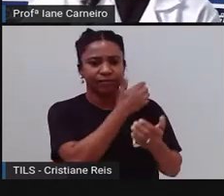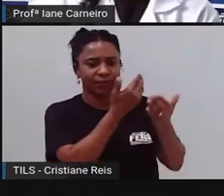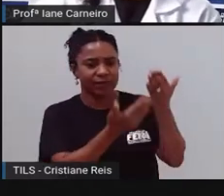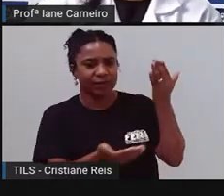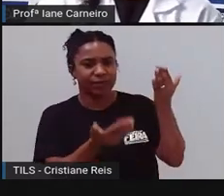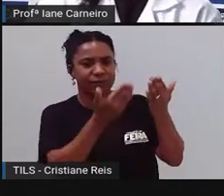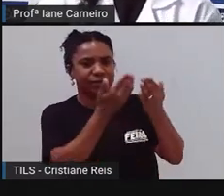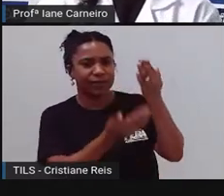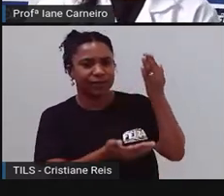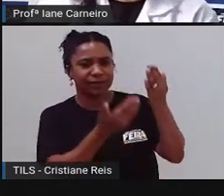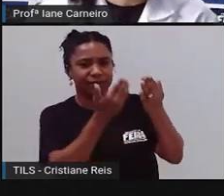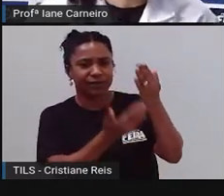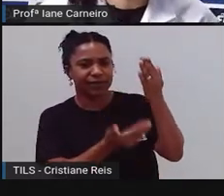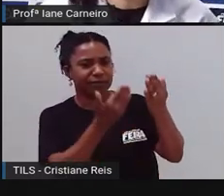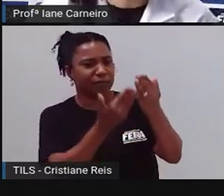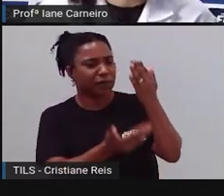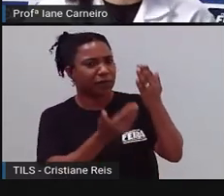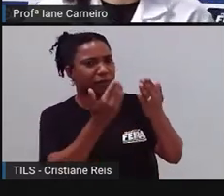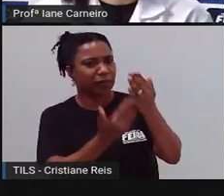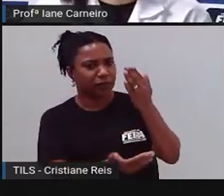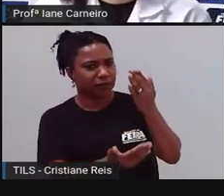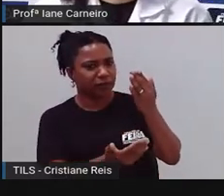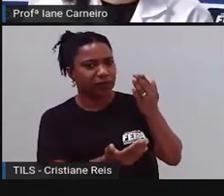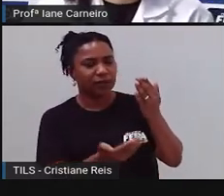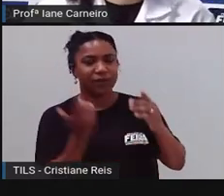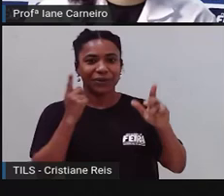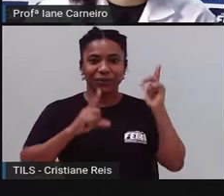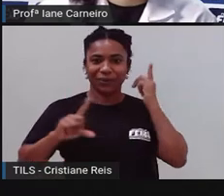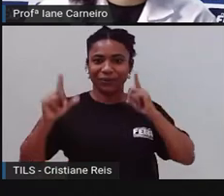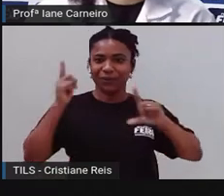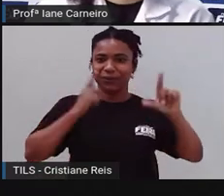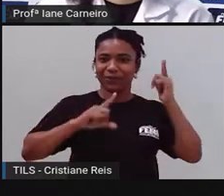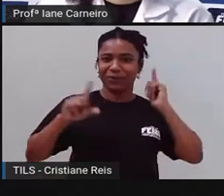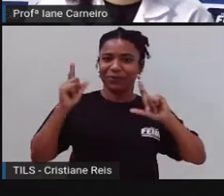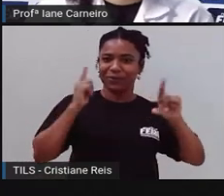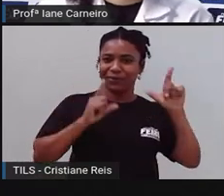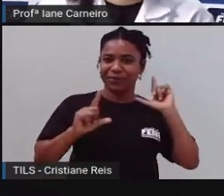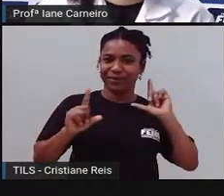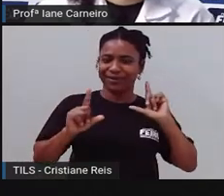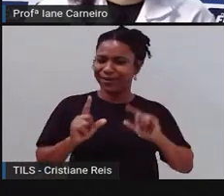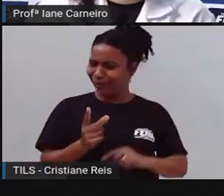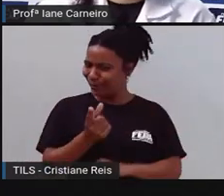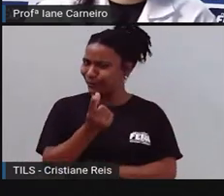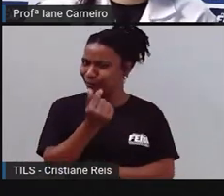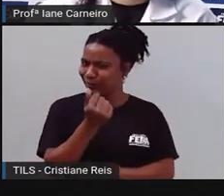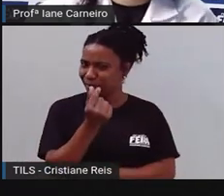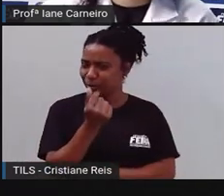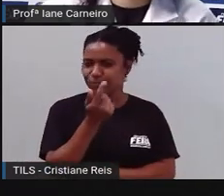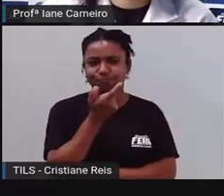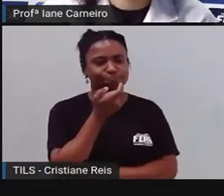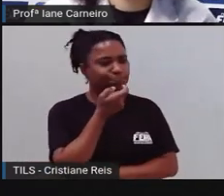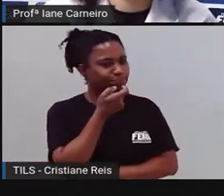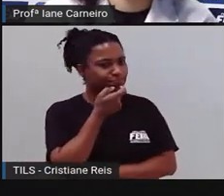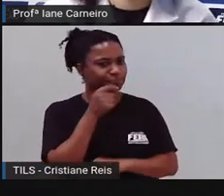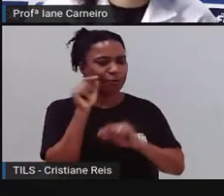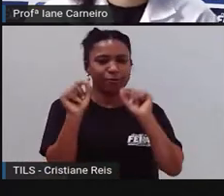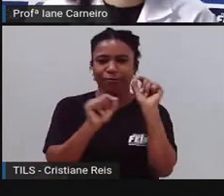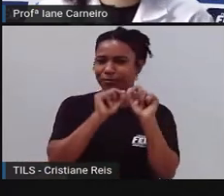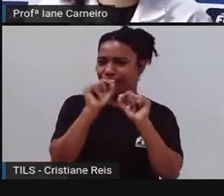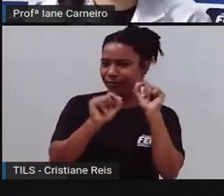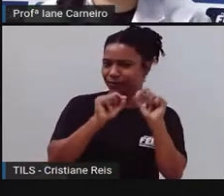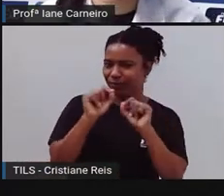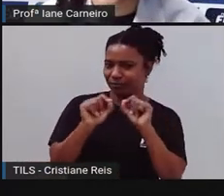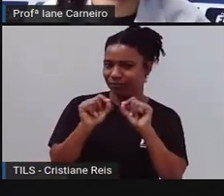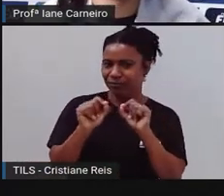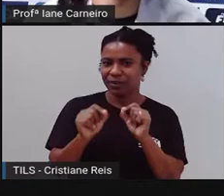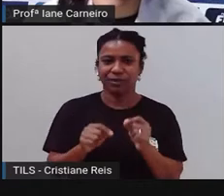tem. O que será que é? Será que é dinheiro? Será que é o quê? Será